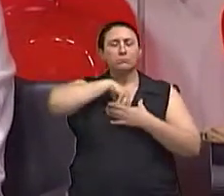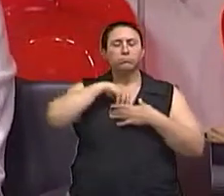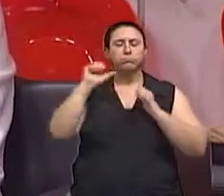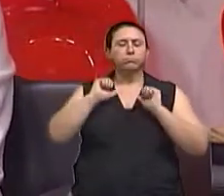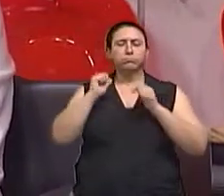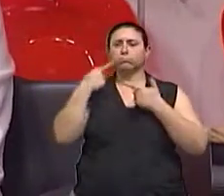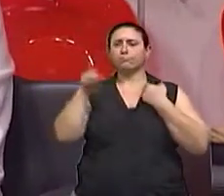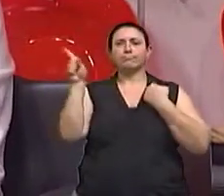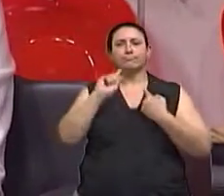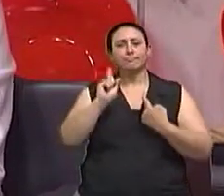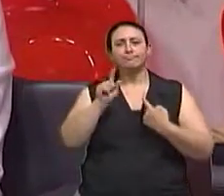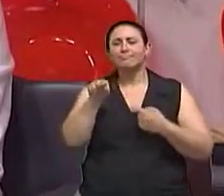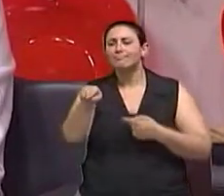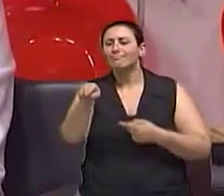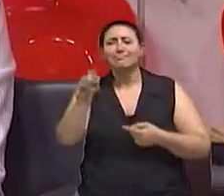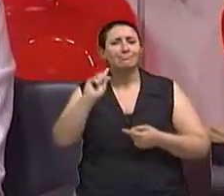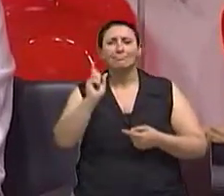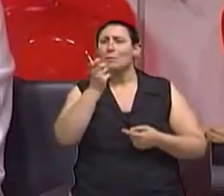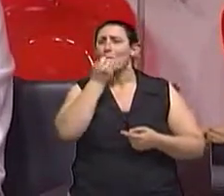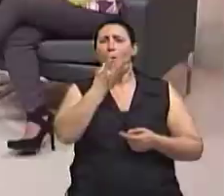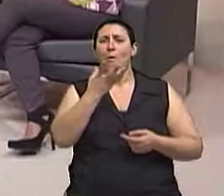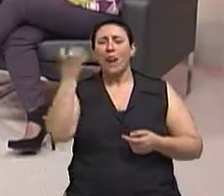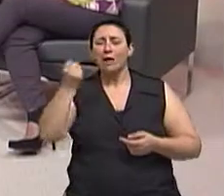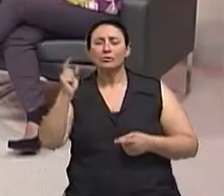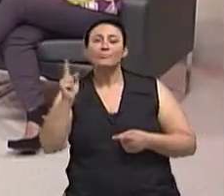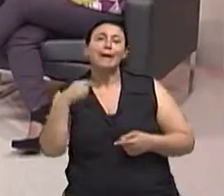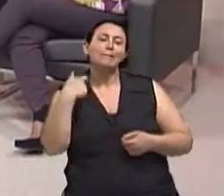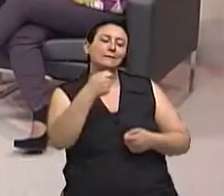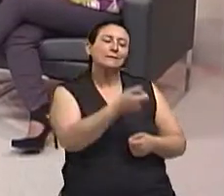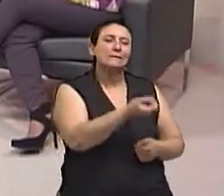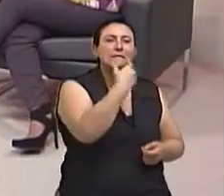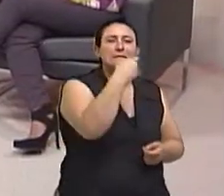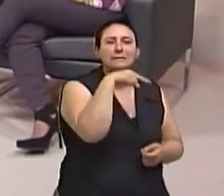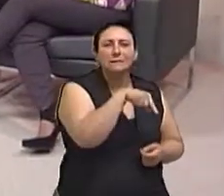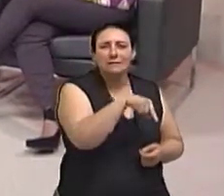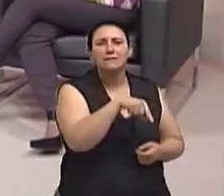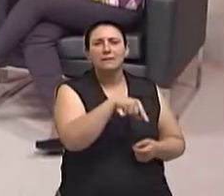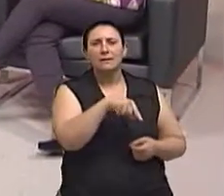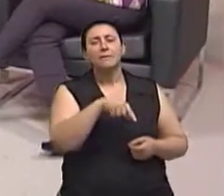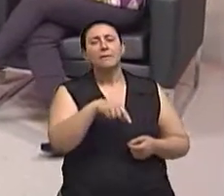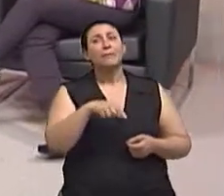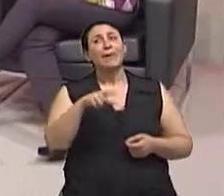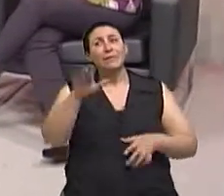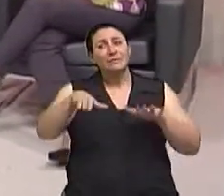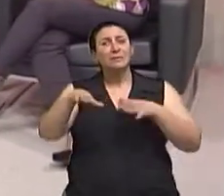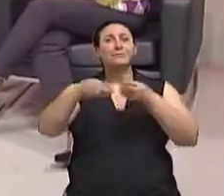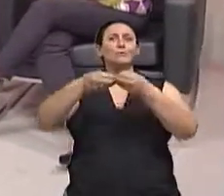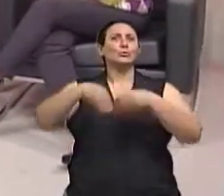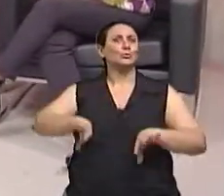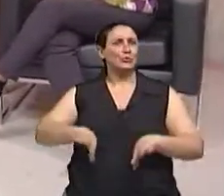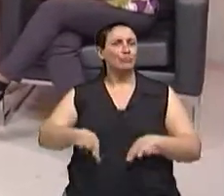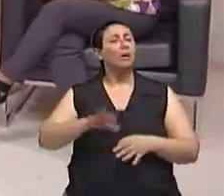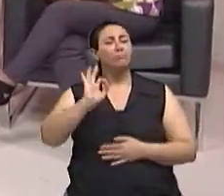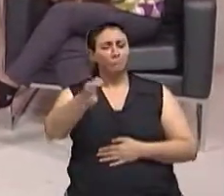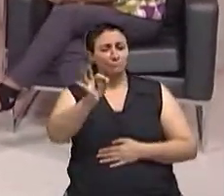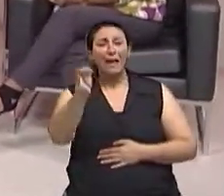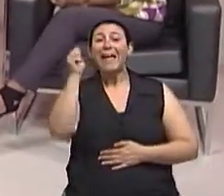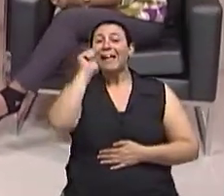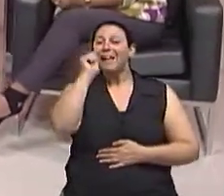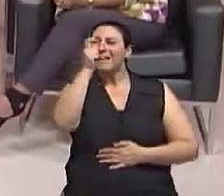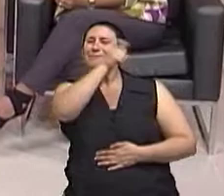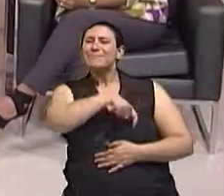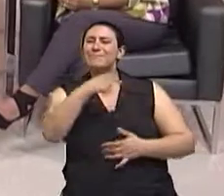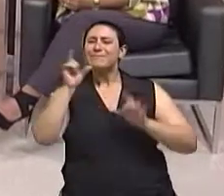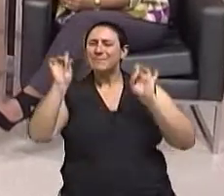base de proteína. Isso vai trazer prejuízo. Pois é, porque a menina mostrou ali, a nutricionista, perdão, ela mostrou três tipos de